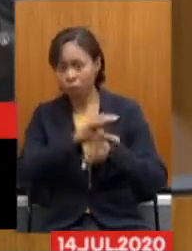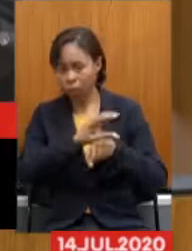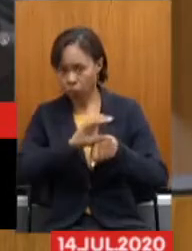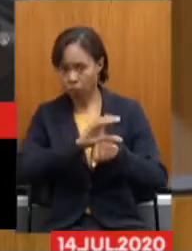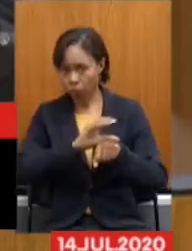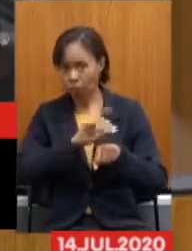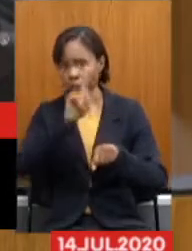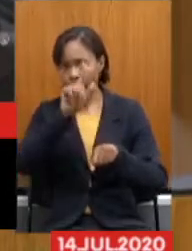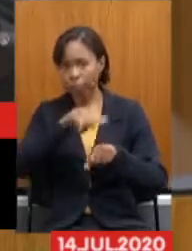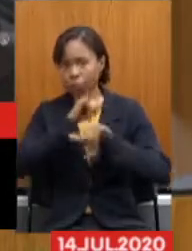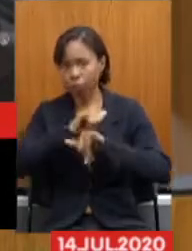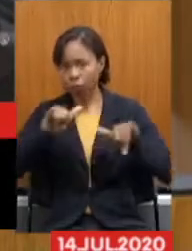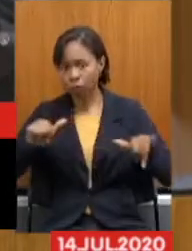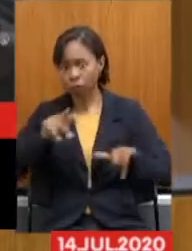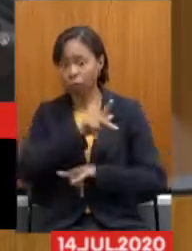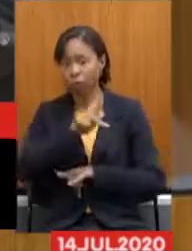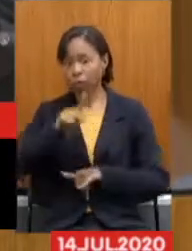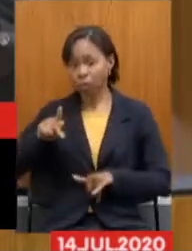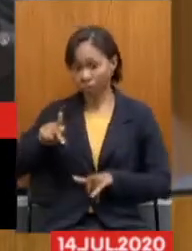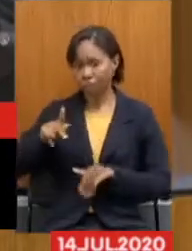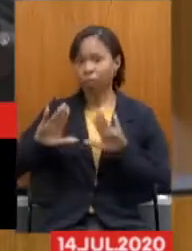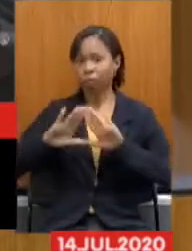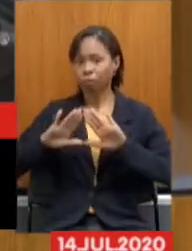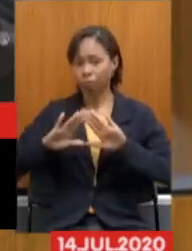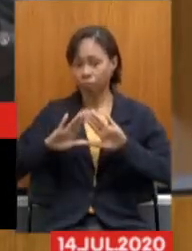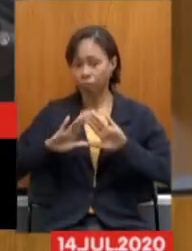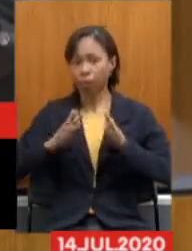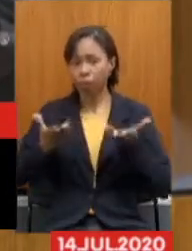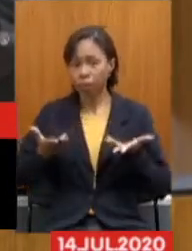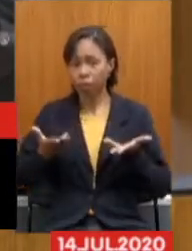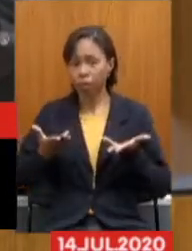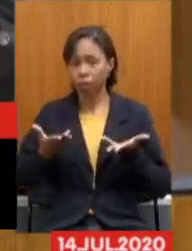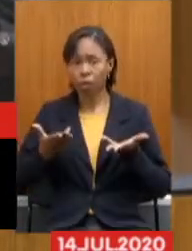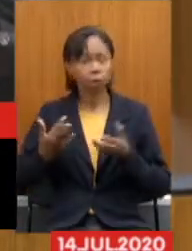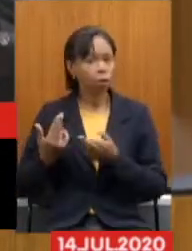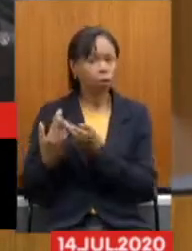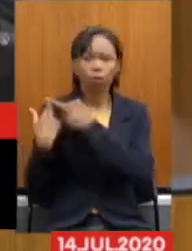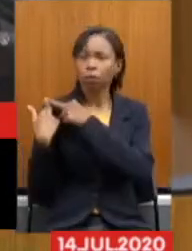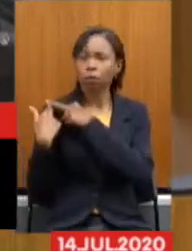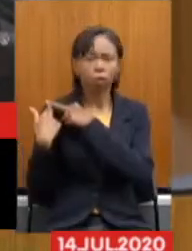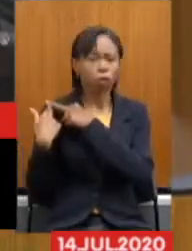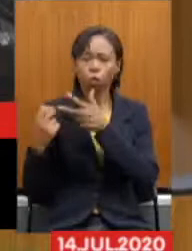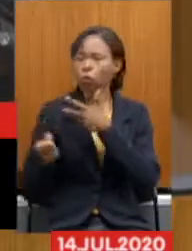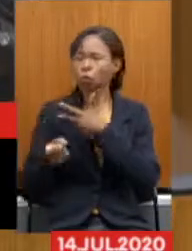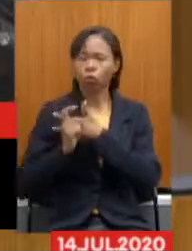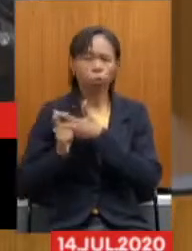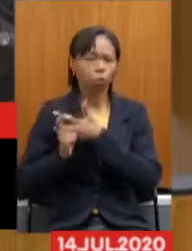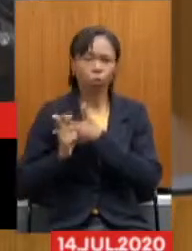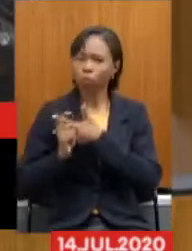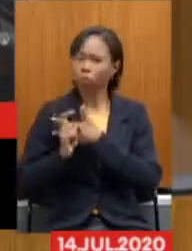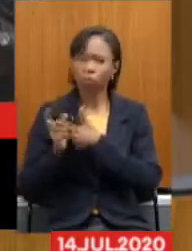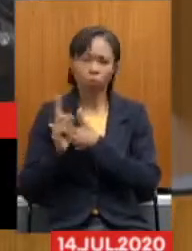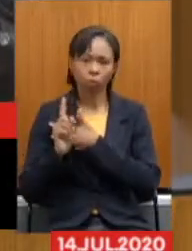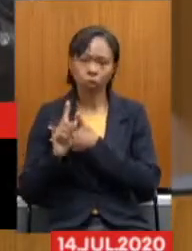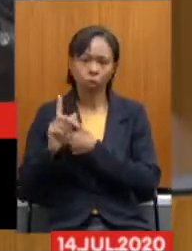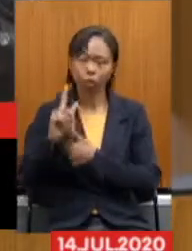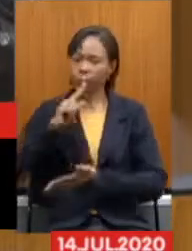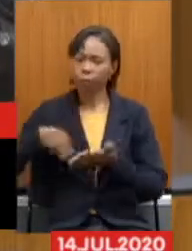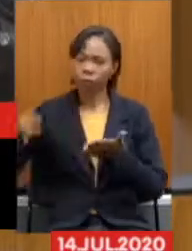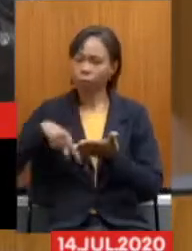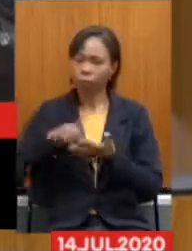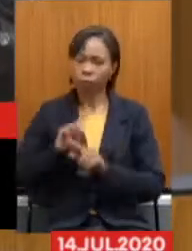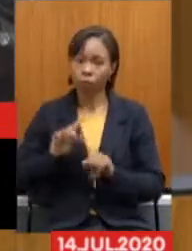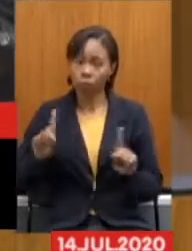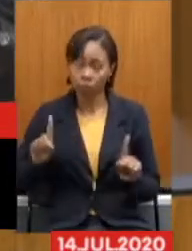se sabe É promulgada Pelo presidente Da casa Legislativa Não caber No poder Executivo A sanção E veto Cabe ao